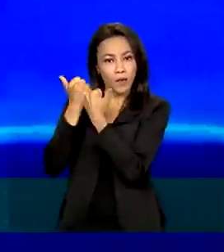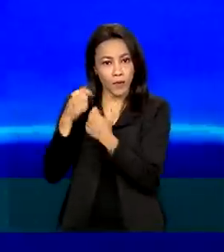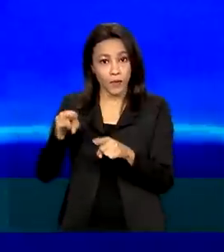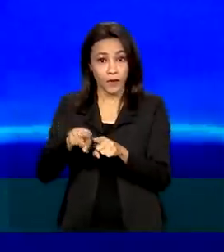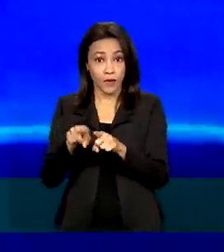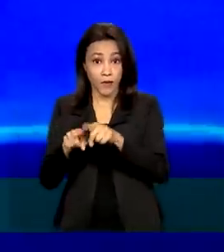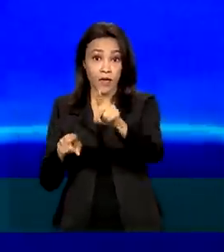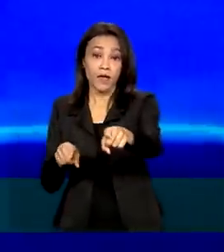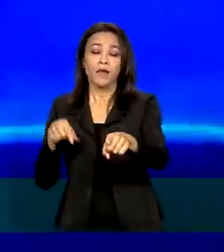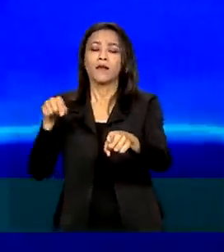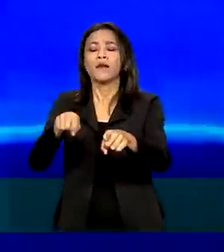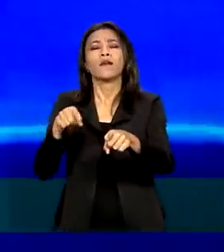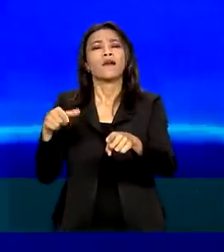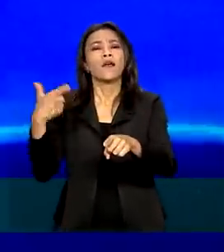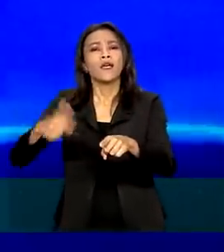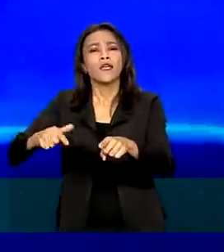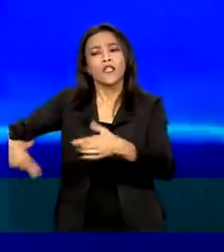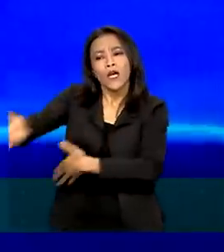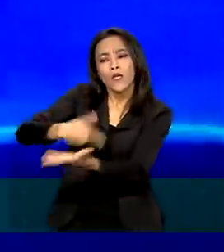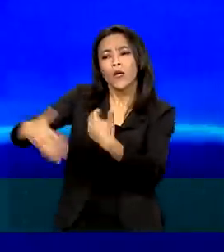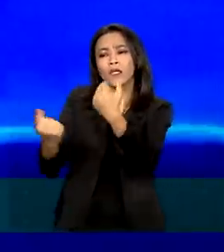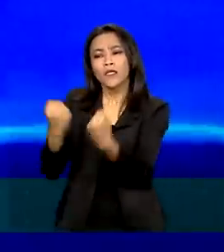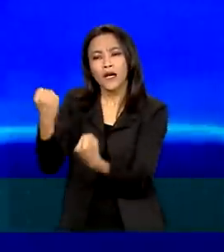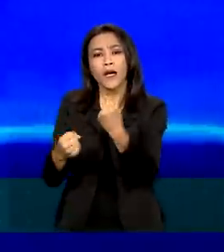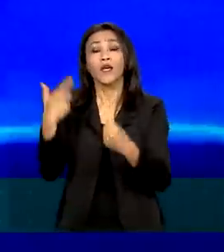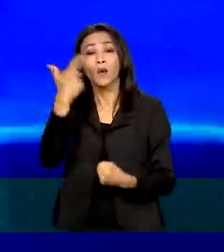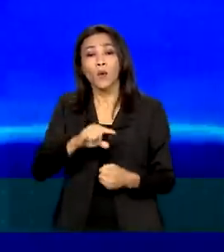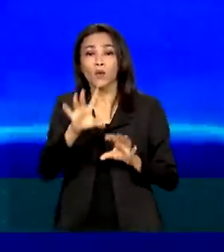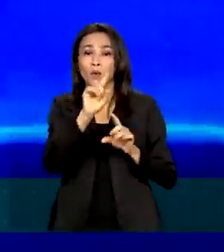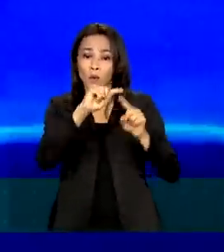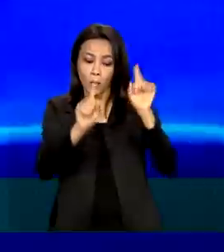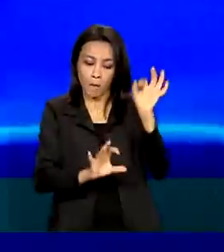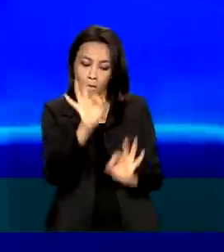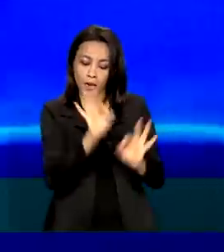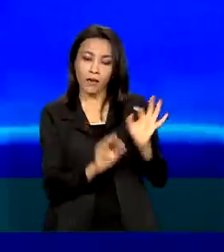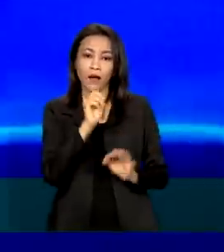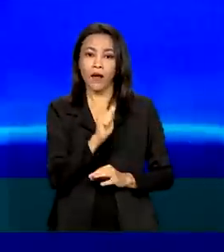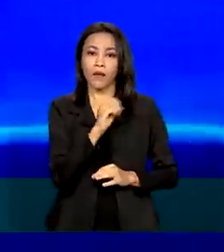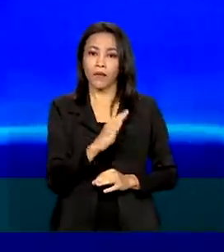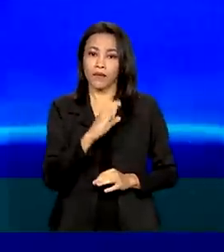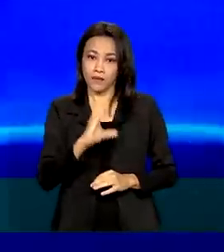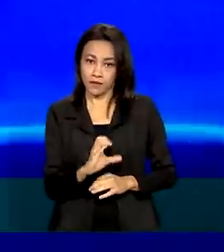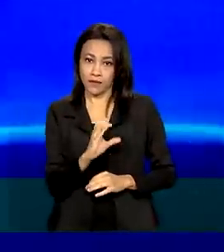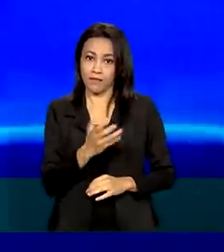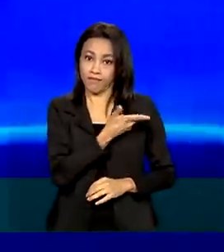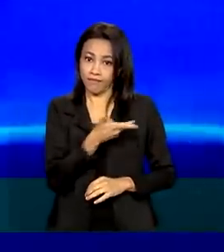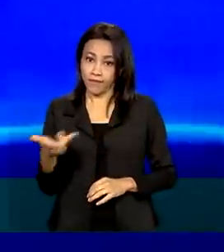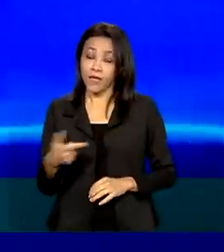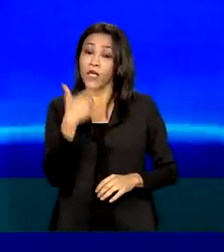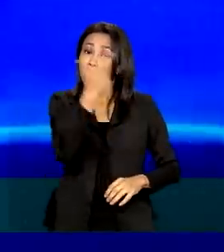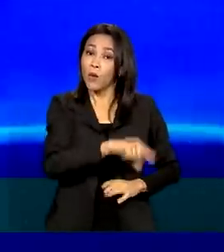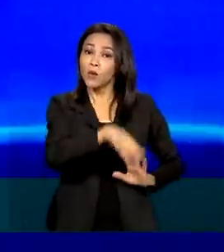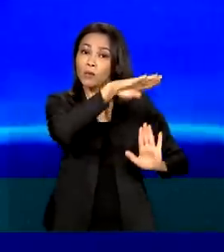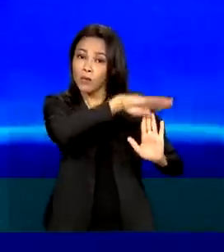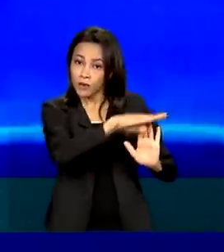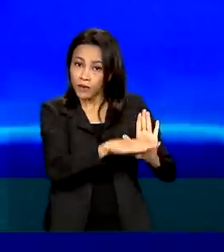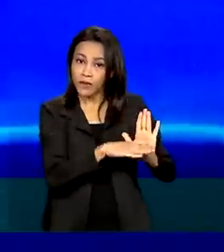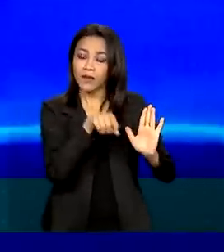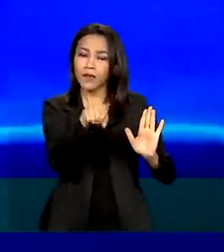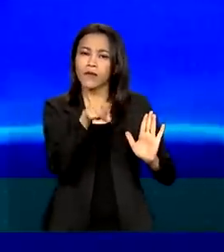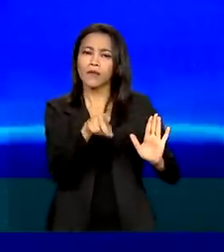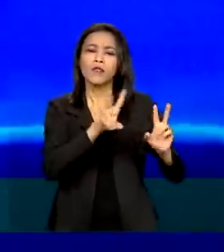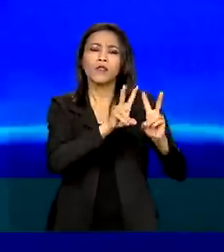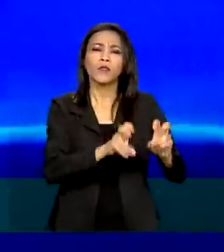renovar frota mais verdes e o plano ABC. E um destaque especial para o campo limpo, programa de reciclagem de embalagens defensivas